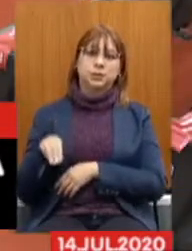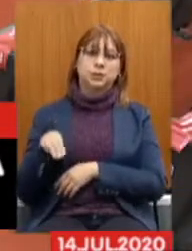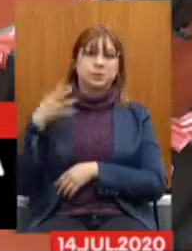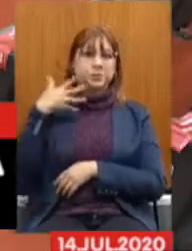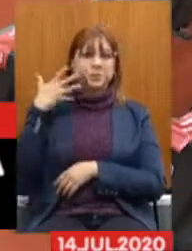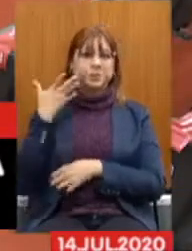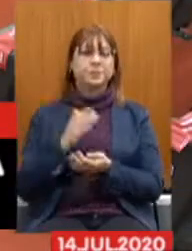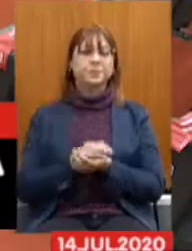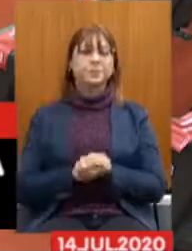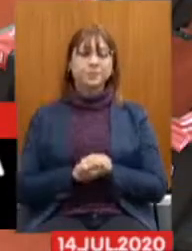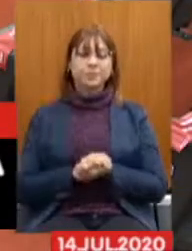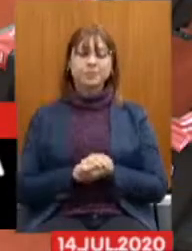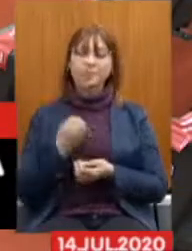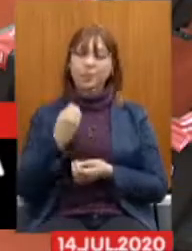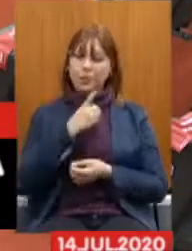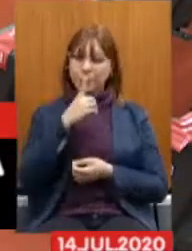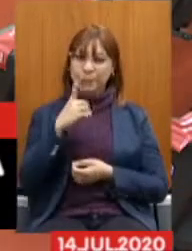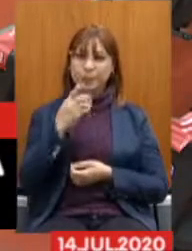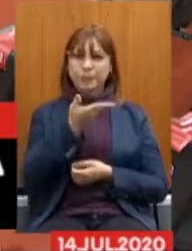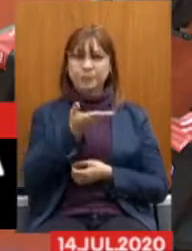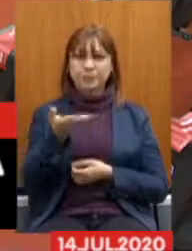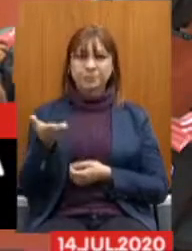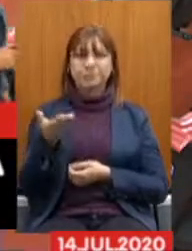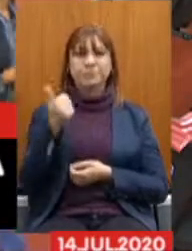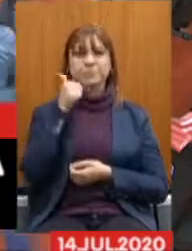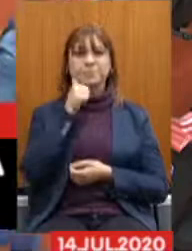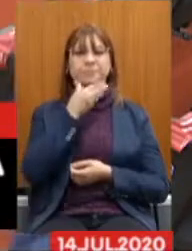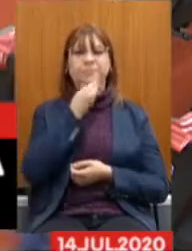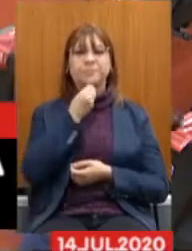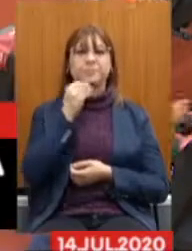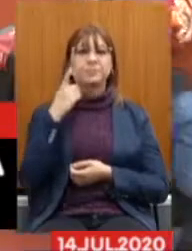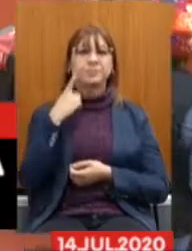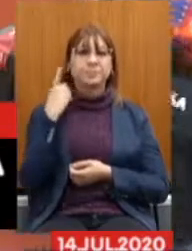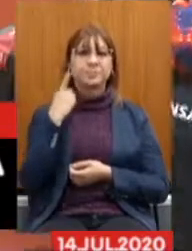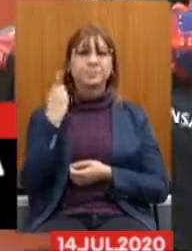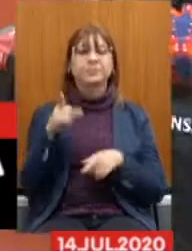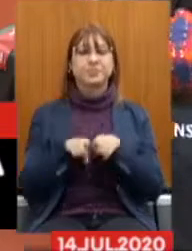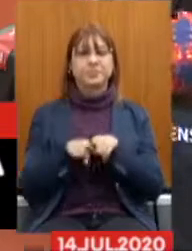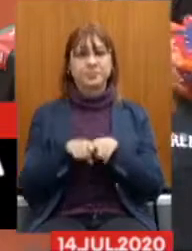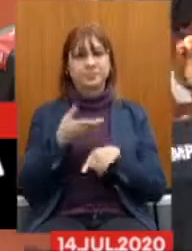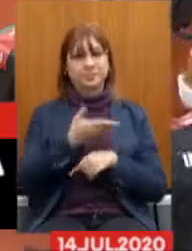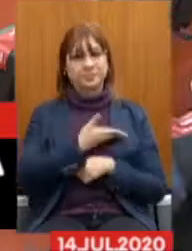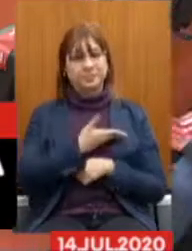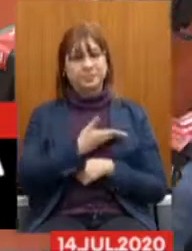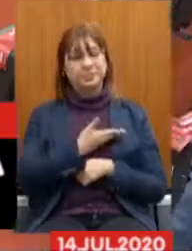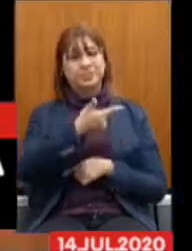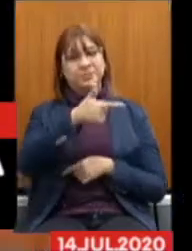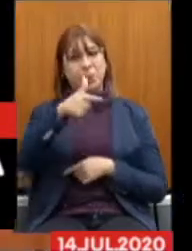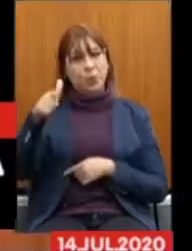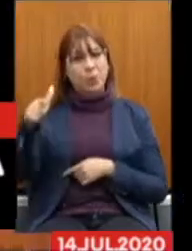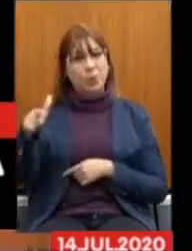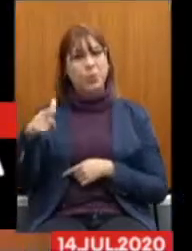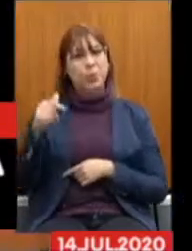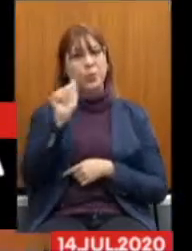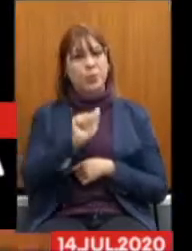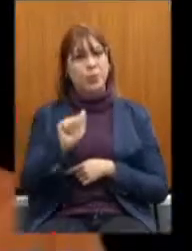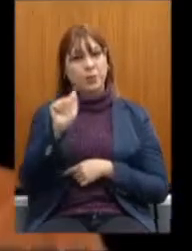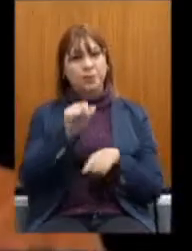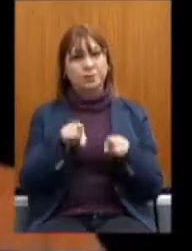Bom dia, senhores deputados e deputadas e colegas de associação e sindicatos.